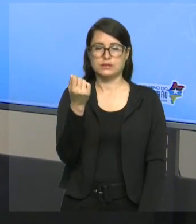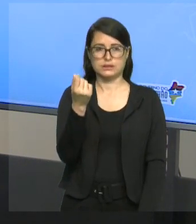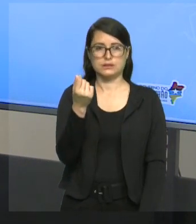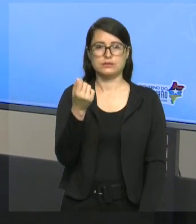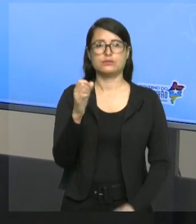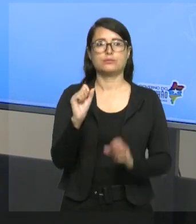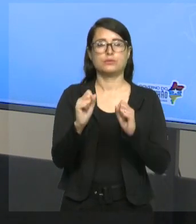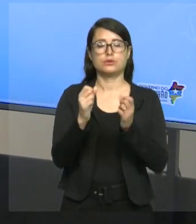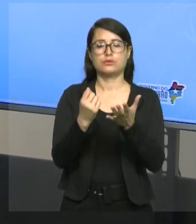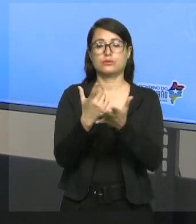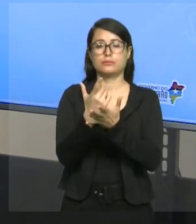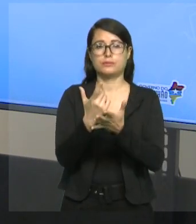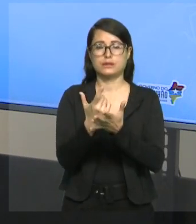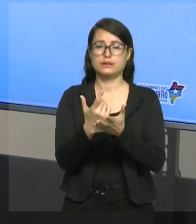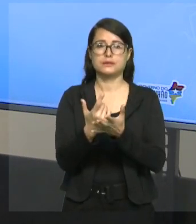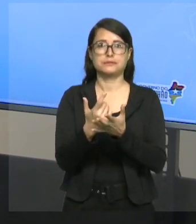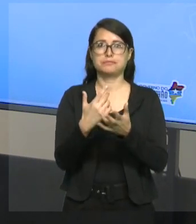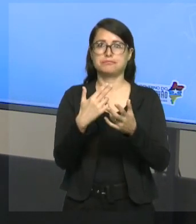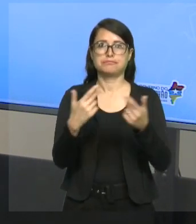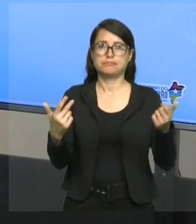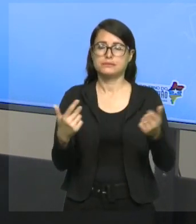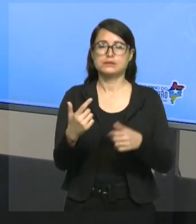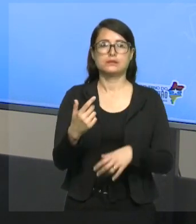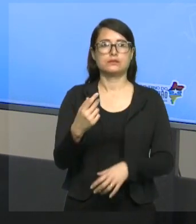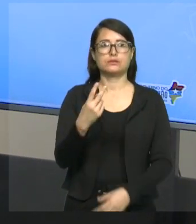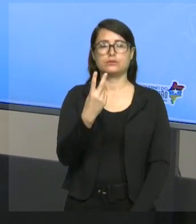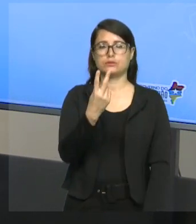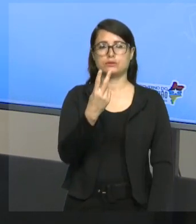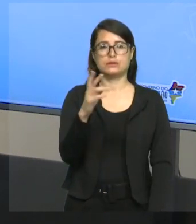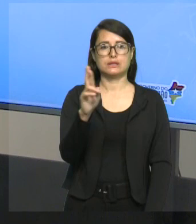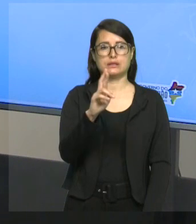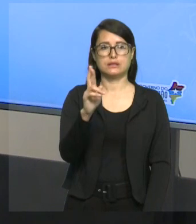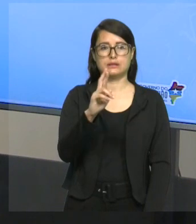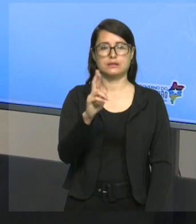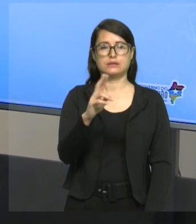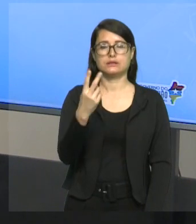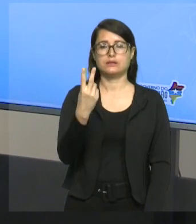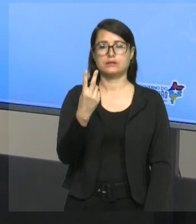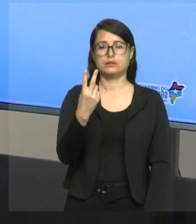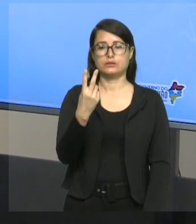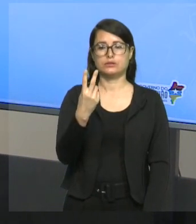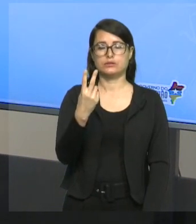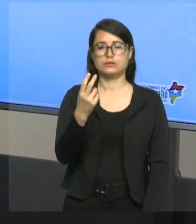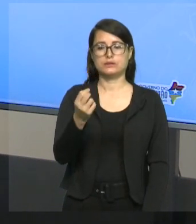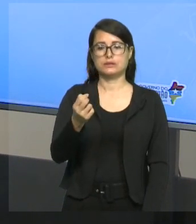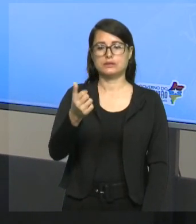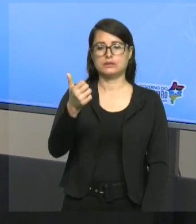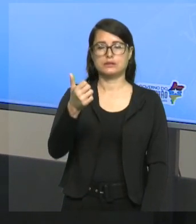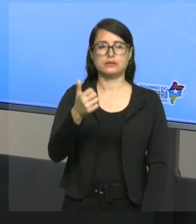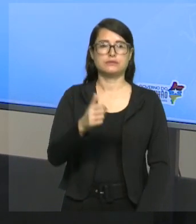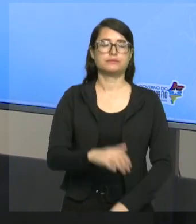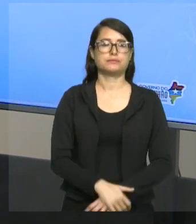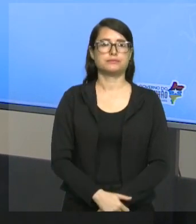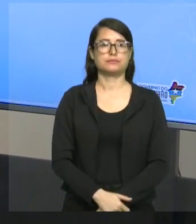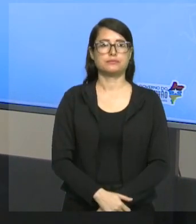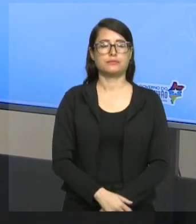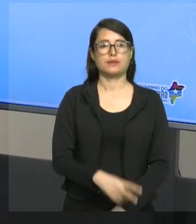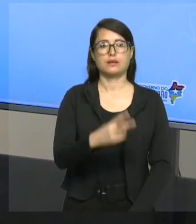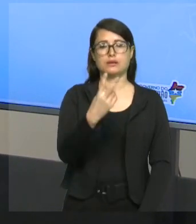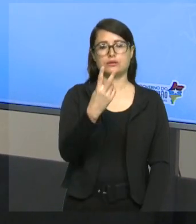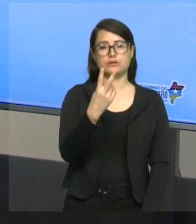é R$ 2,70, onde eu represento por R$ 2,70. R$ 2